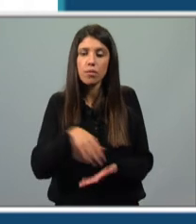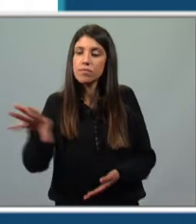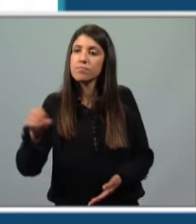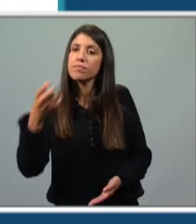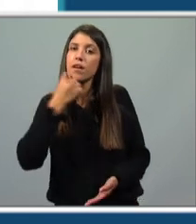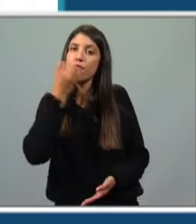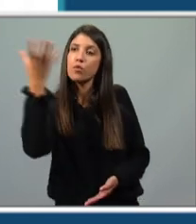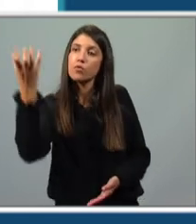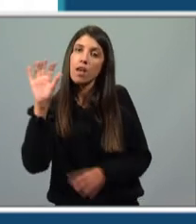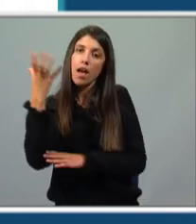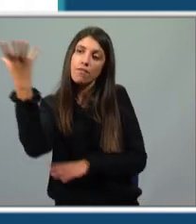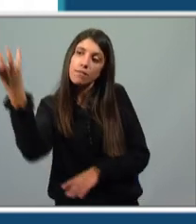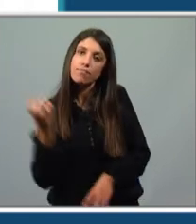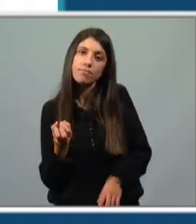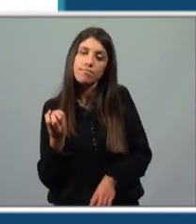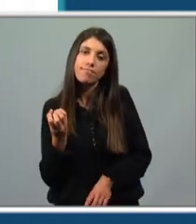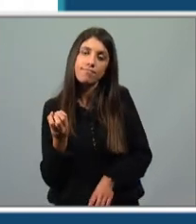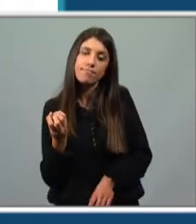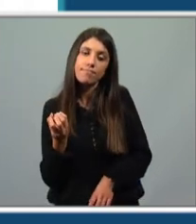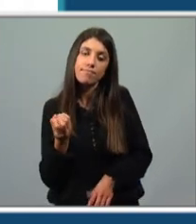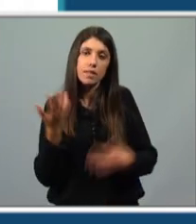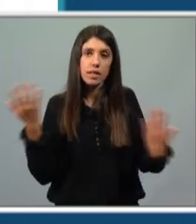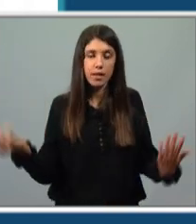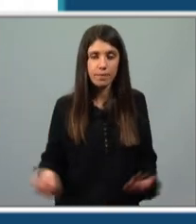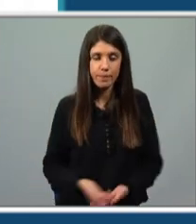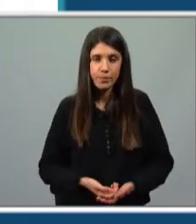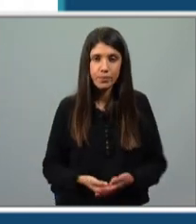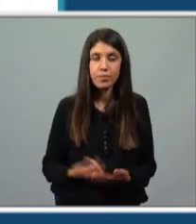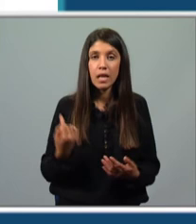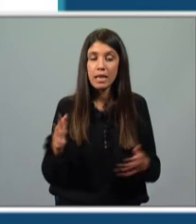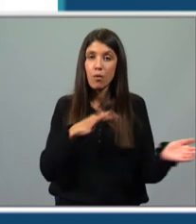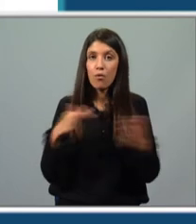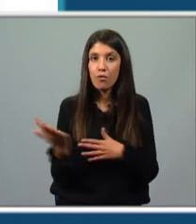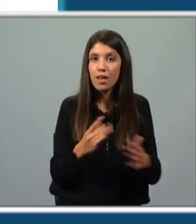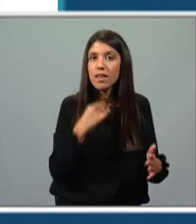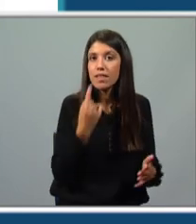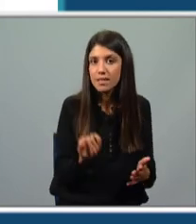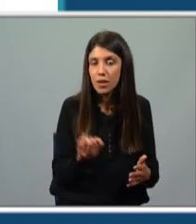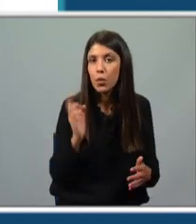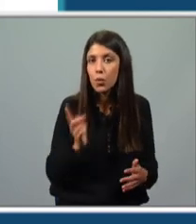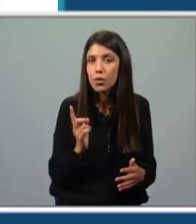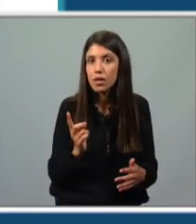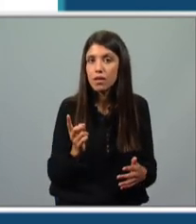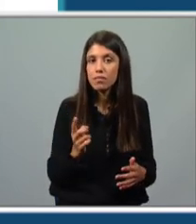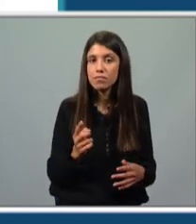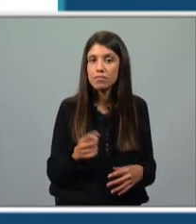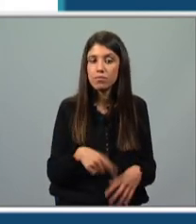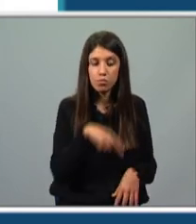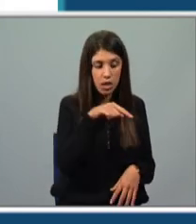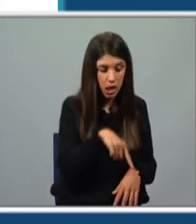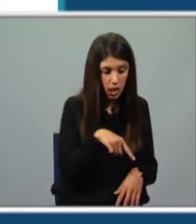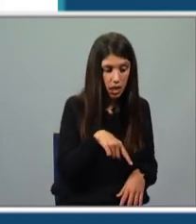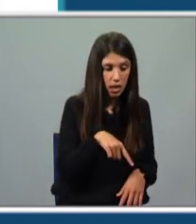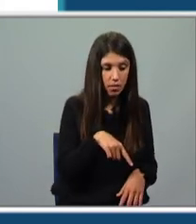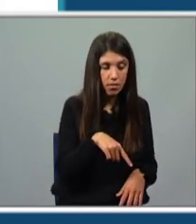uma fruta de uma árvore perto. Então, repara que temos o vento a dizer que anda por aqui, pela Terra,